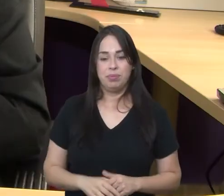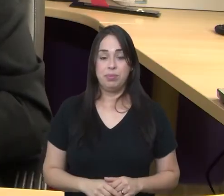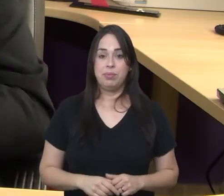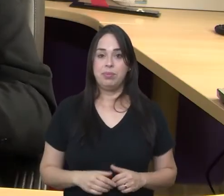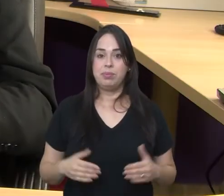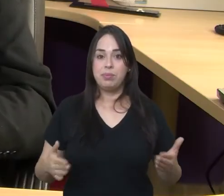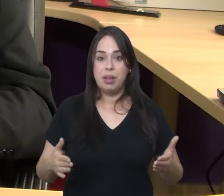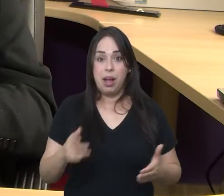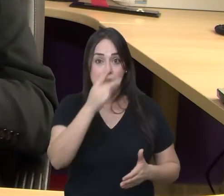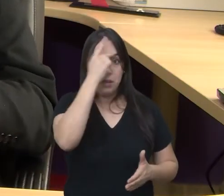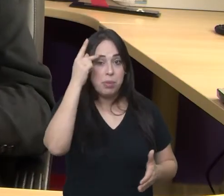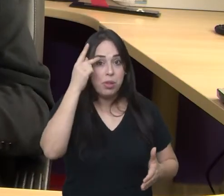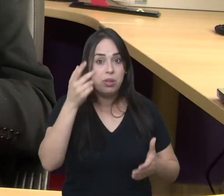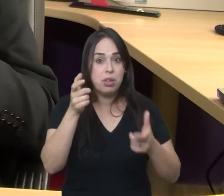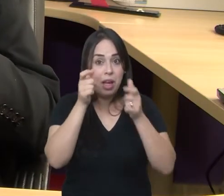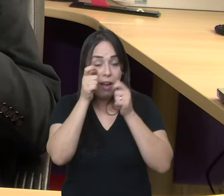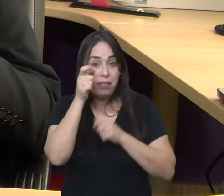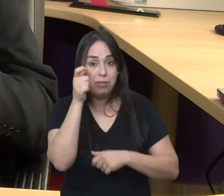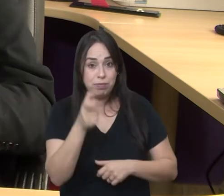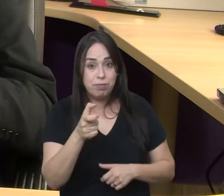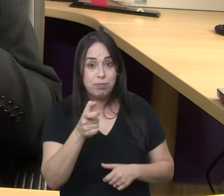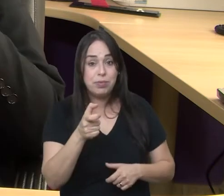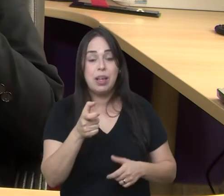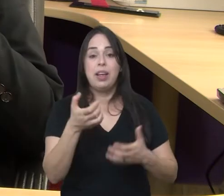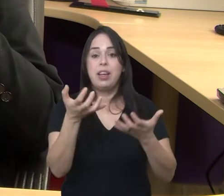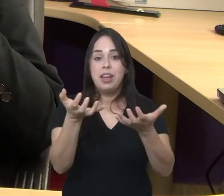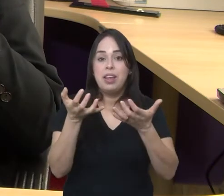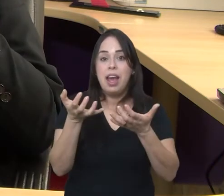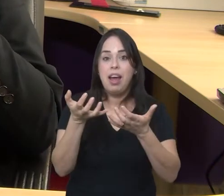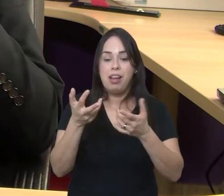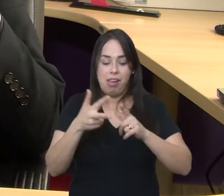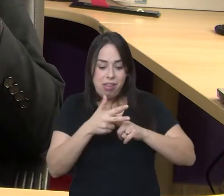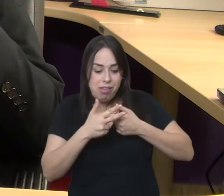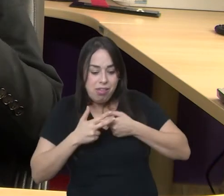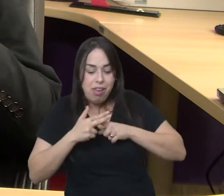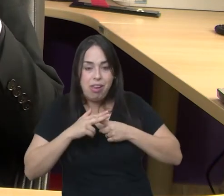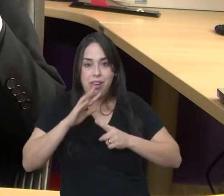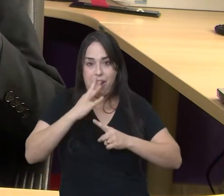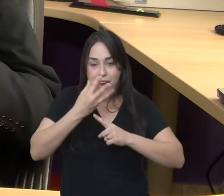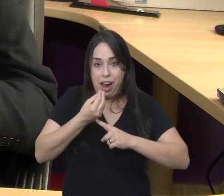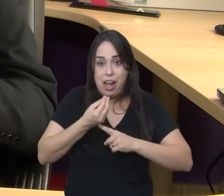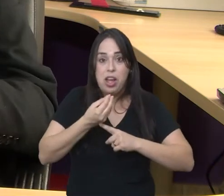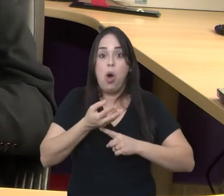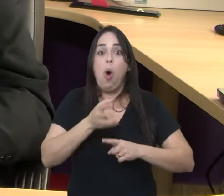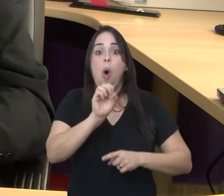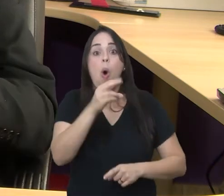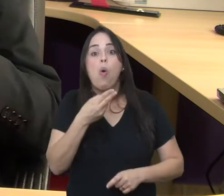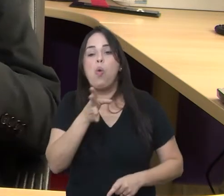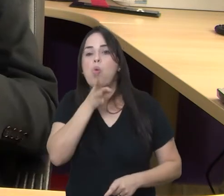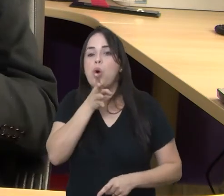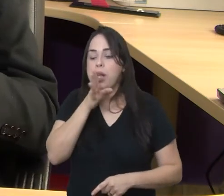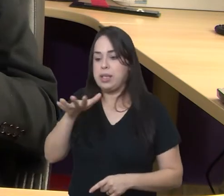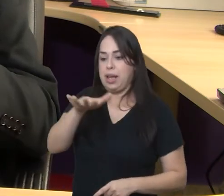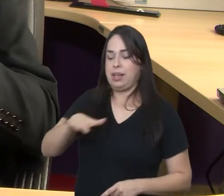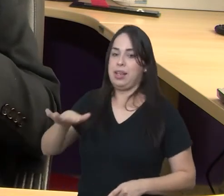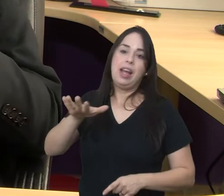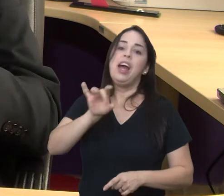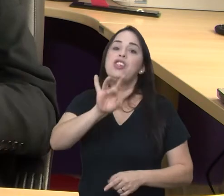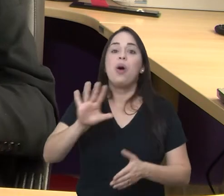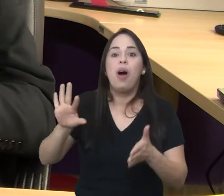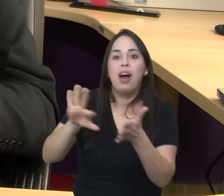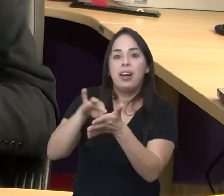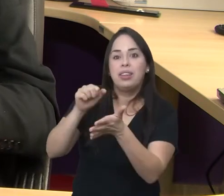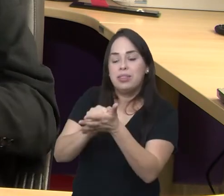Então as pessoas que tem interesse em se aperfeiçoar enquanto artista ou conhecer esta área é só fazer a sua